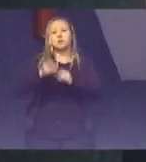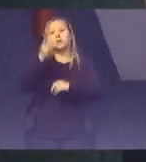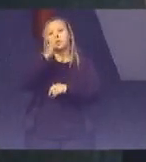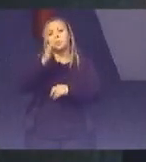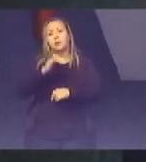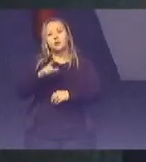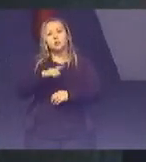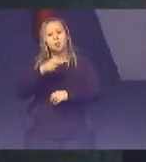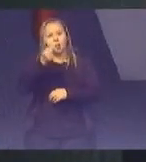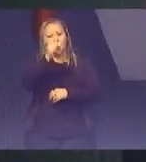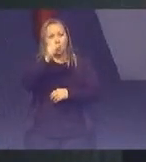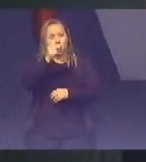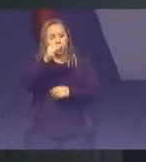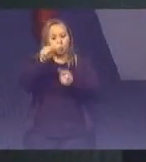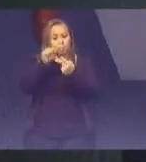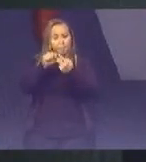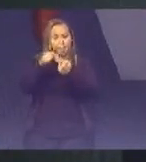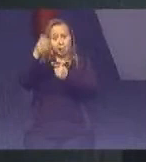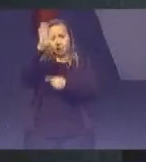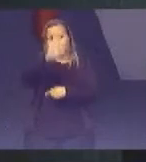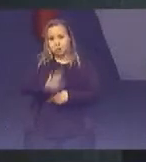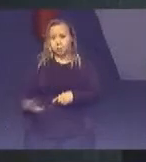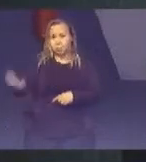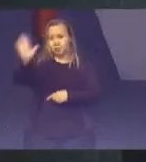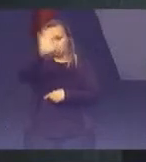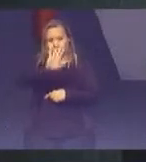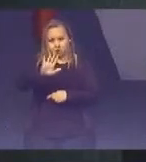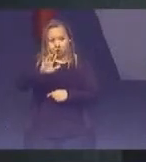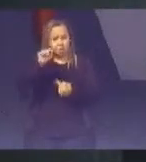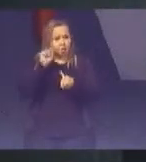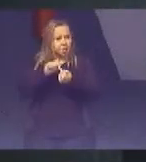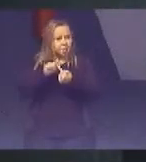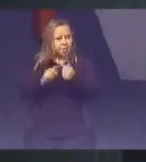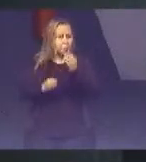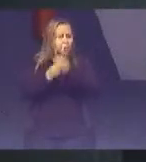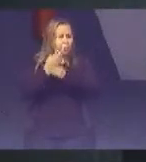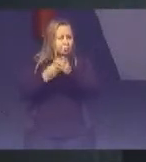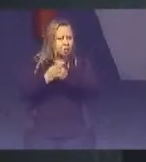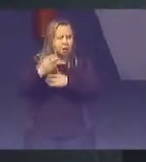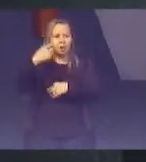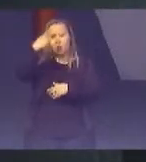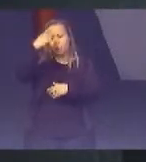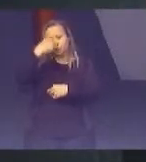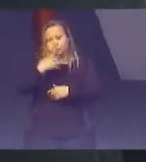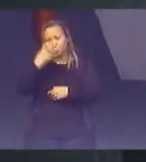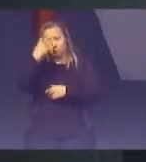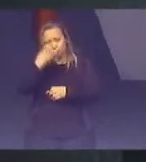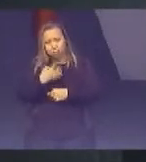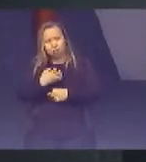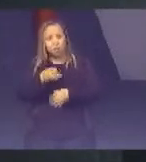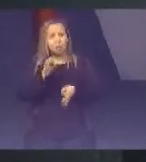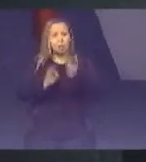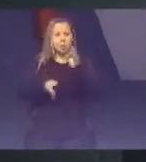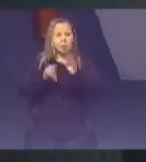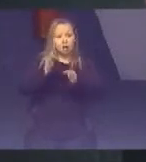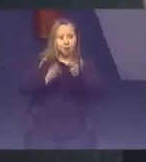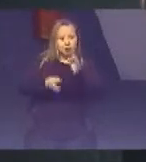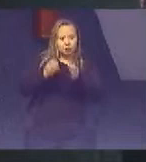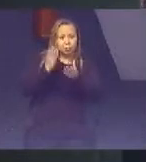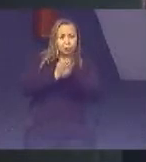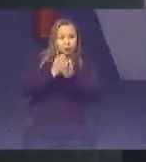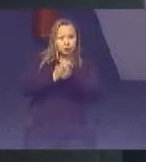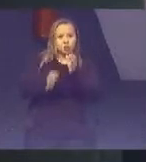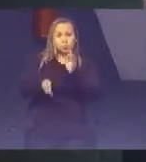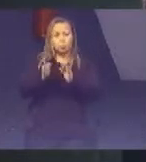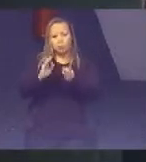oito metas Nacionais São metas De produtividade De celeridade Vamos julgar os processos Mais antigos Vamos julgar mais Processos que entram Vamos julgar os